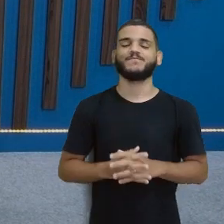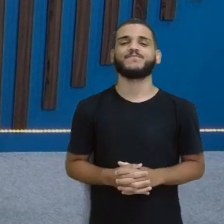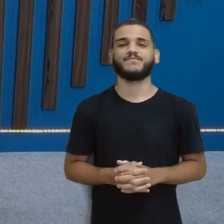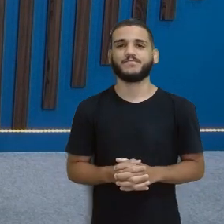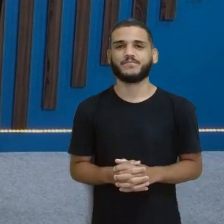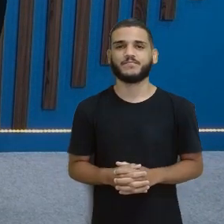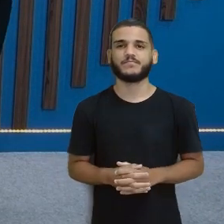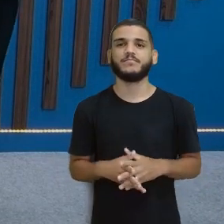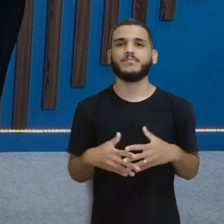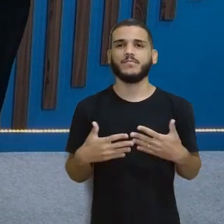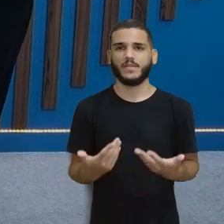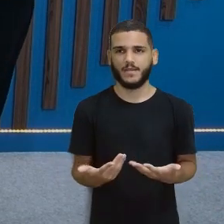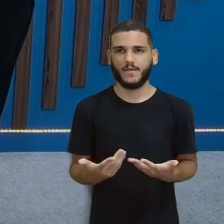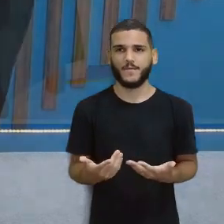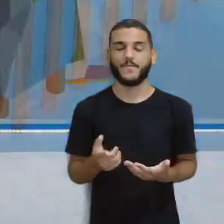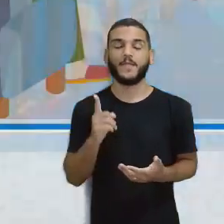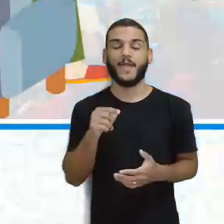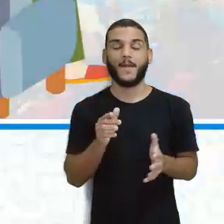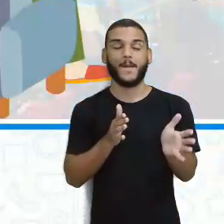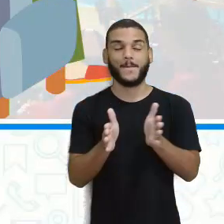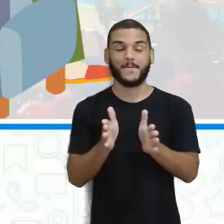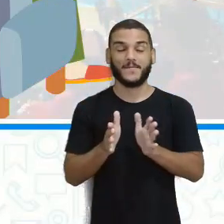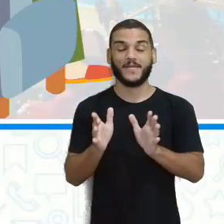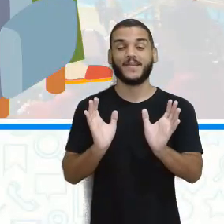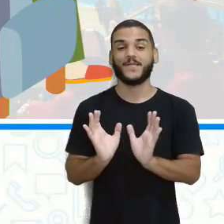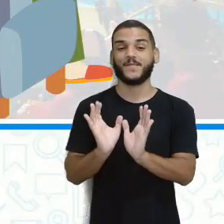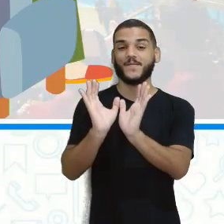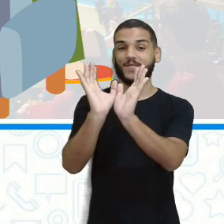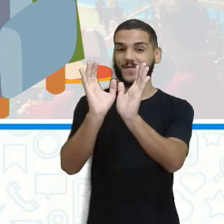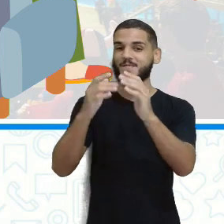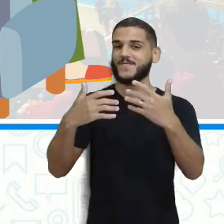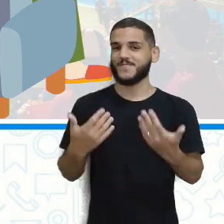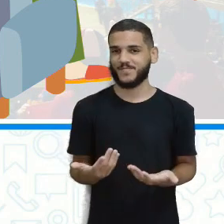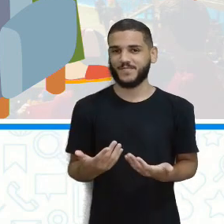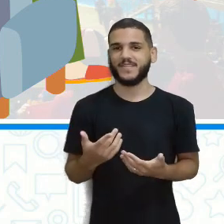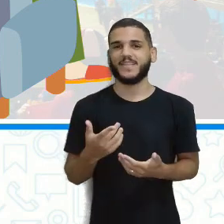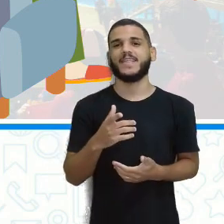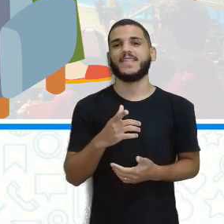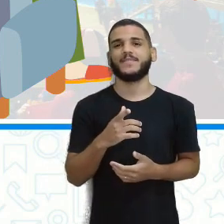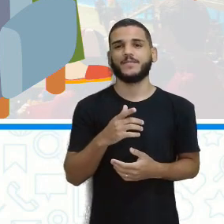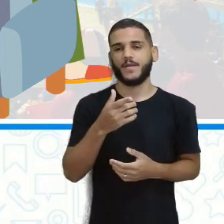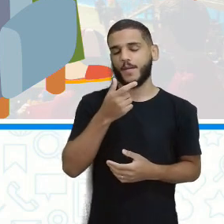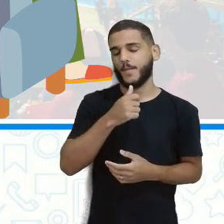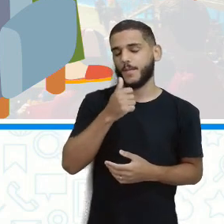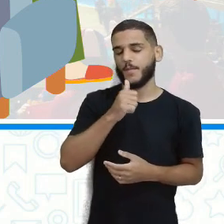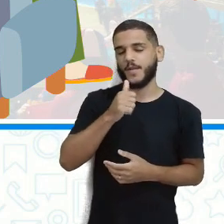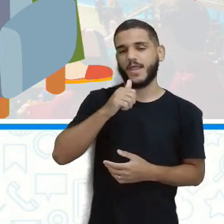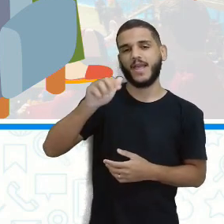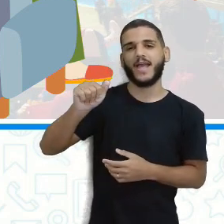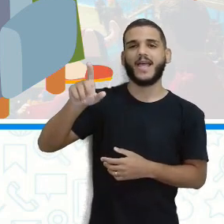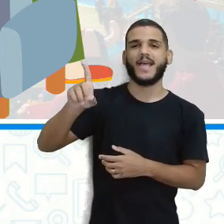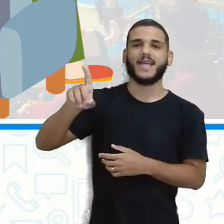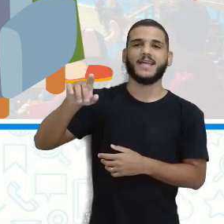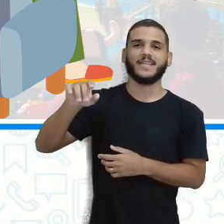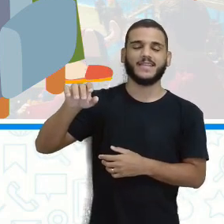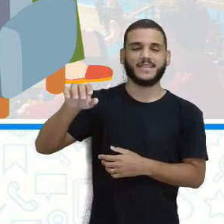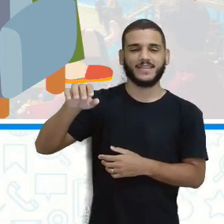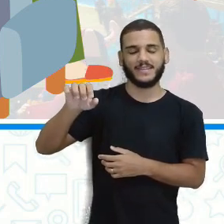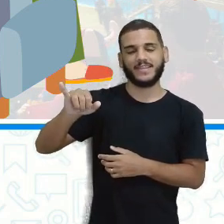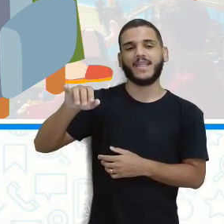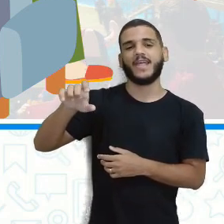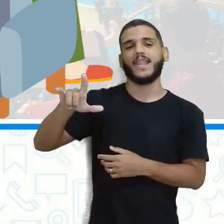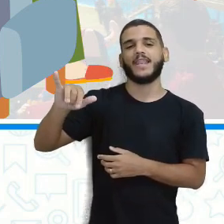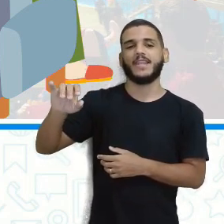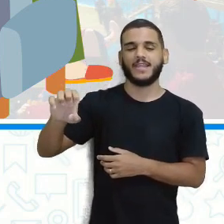Então, vamos lá. No clima da Copa, de Adélia M.L. Generoso. Fique